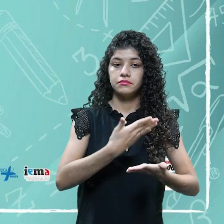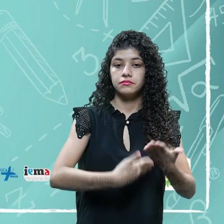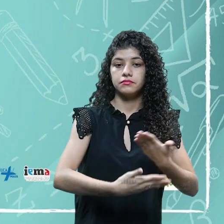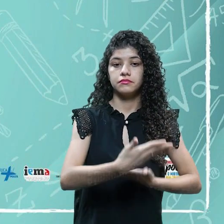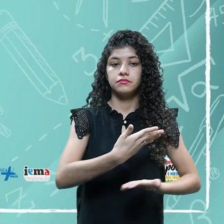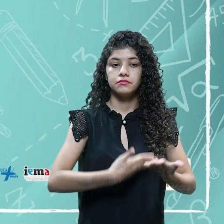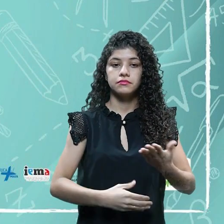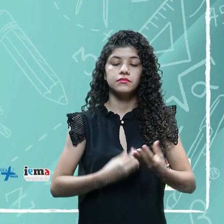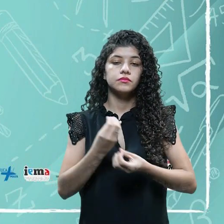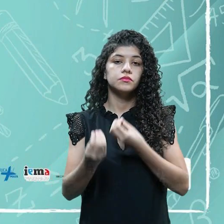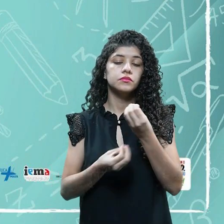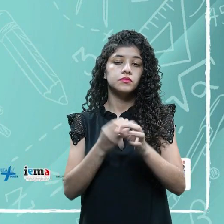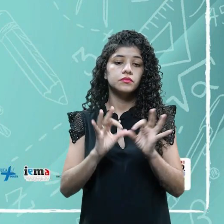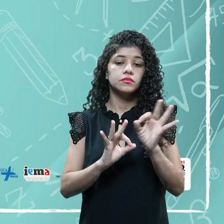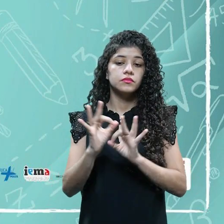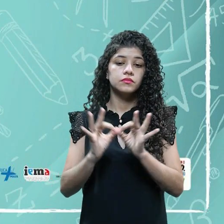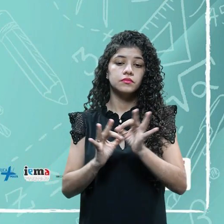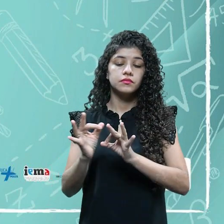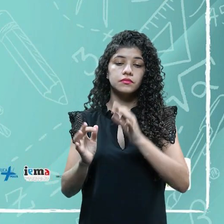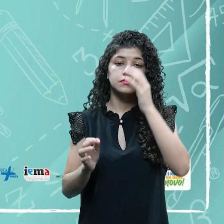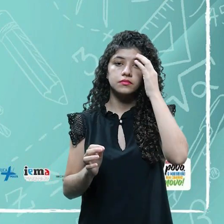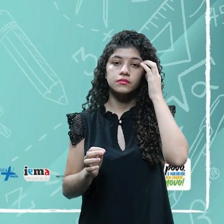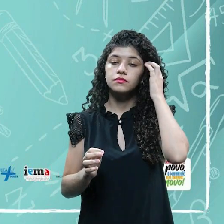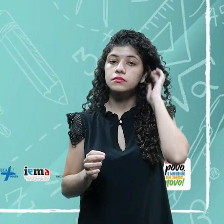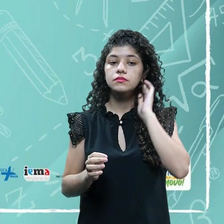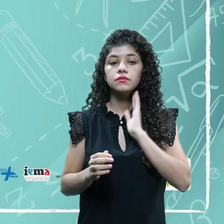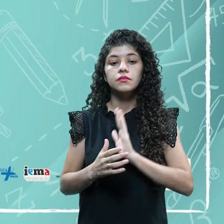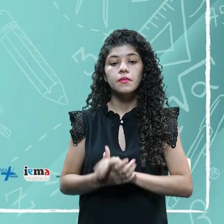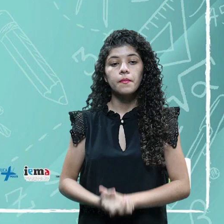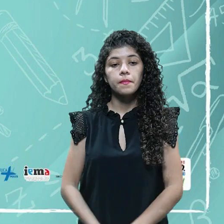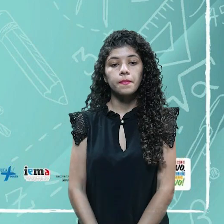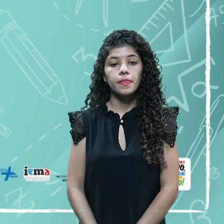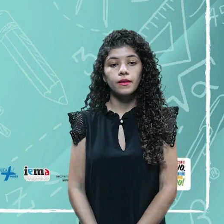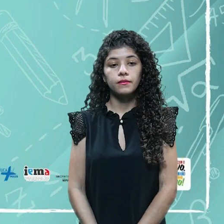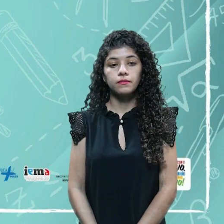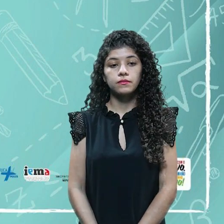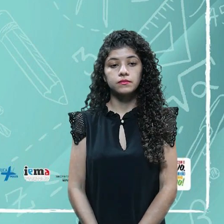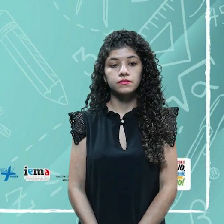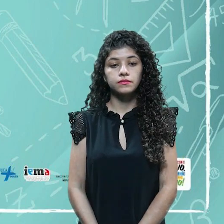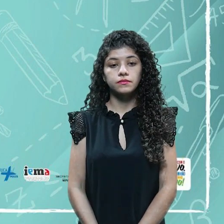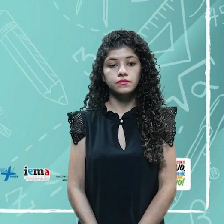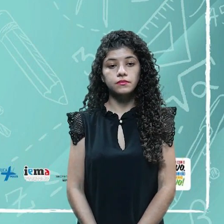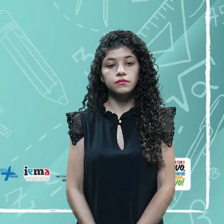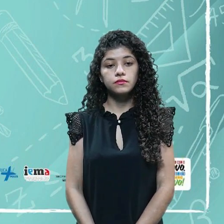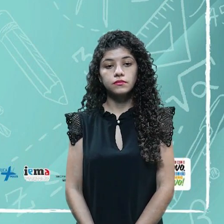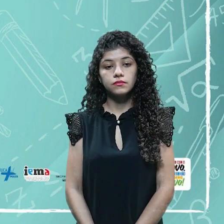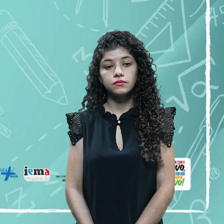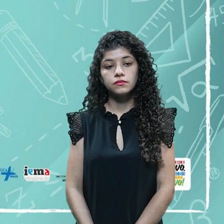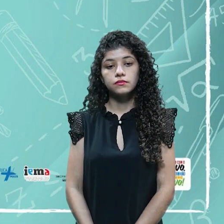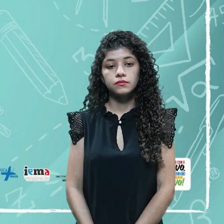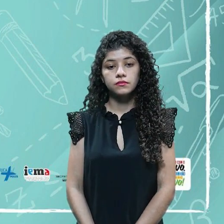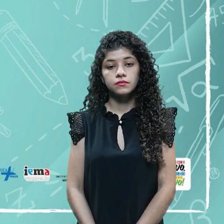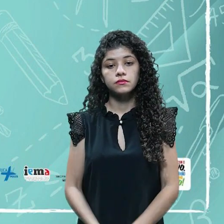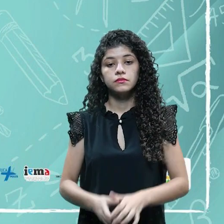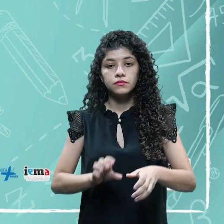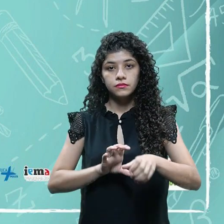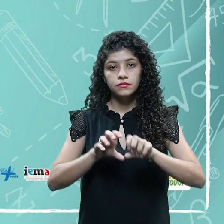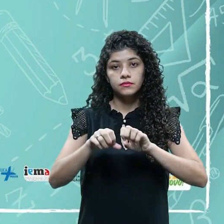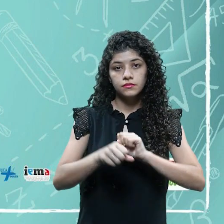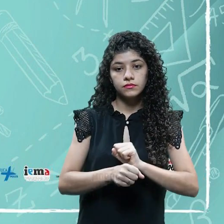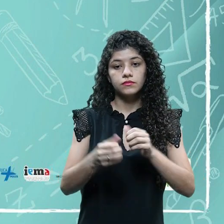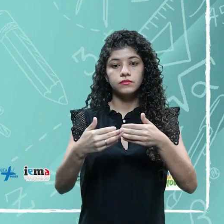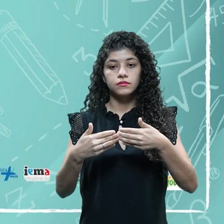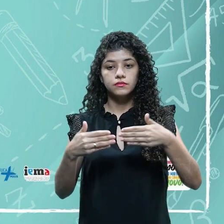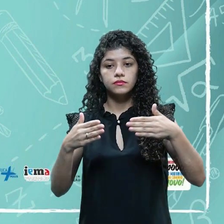como organizar essas solenidades? Em eventos formais, né? Então, são o quê? Posses, formaturas, inaugurações,